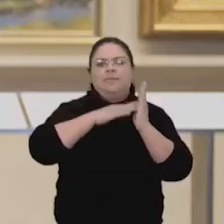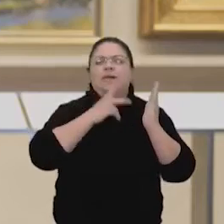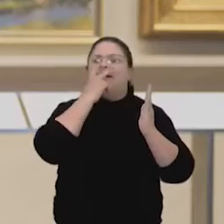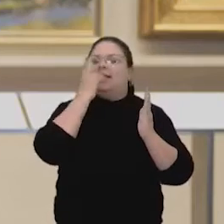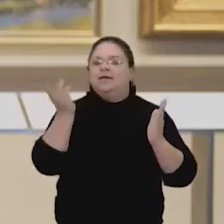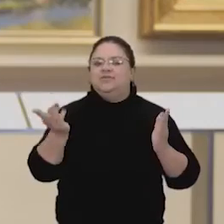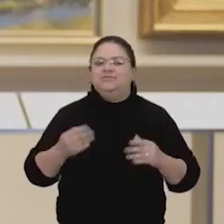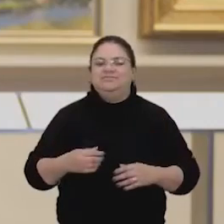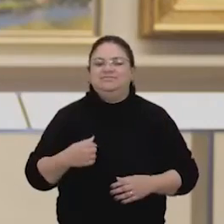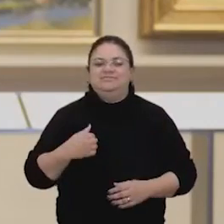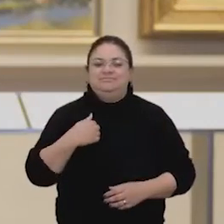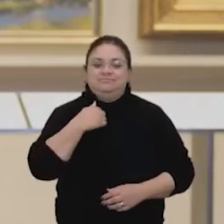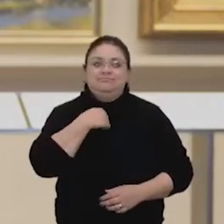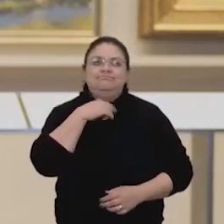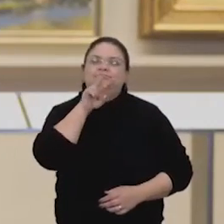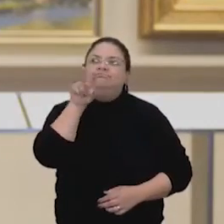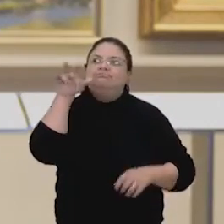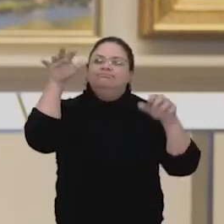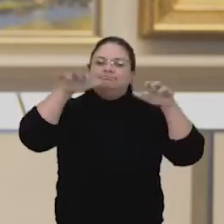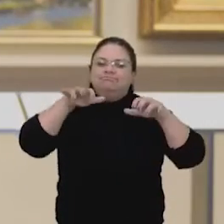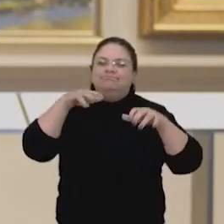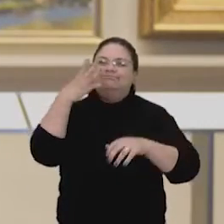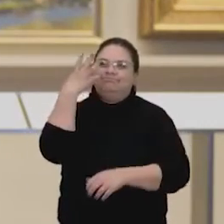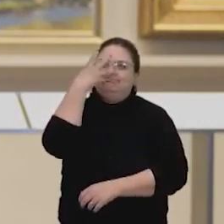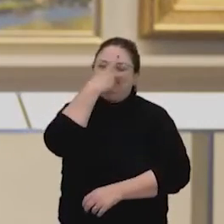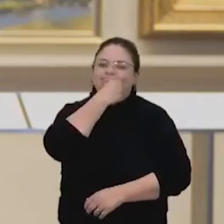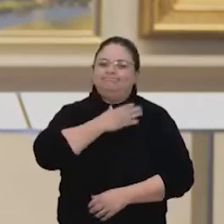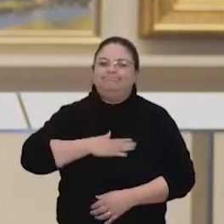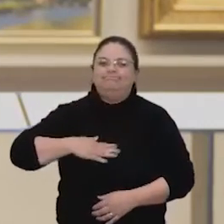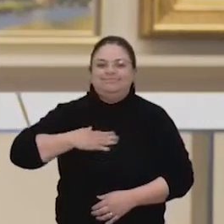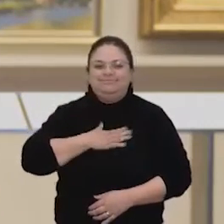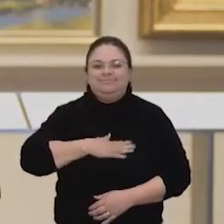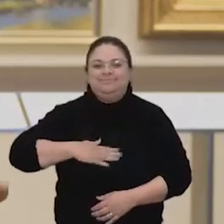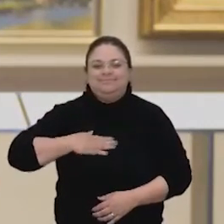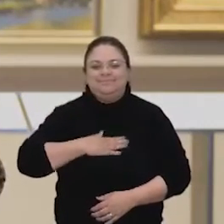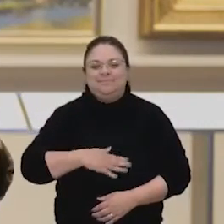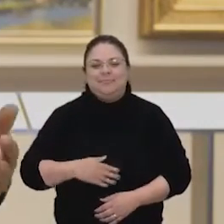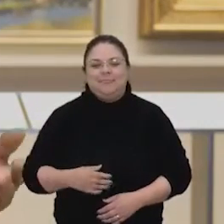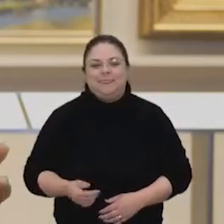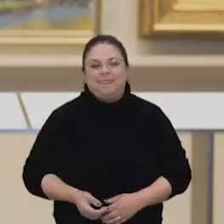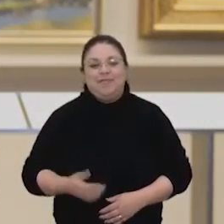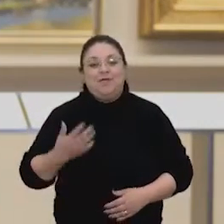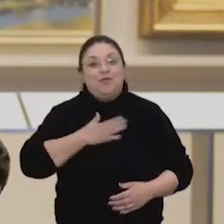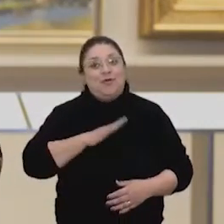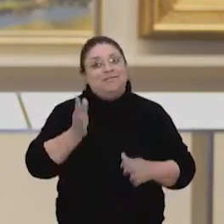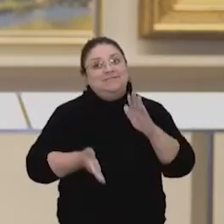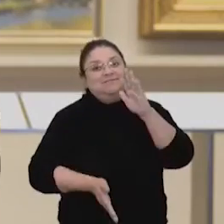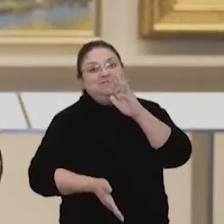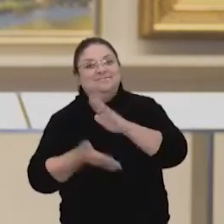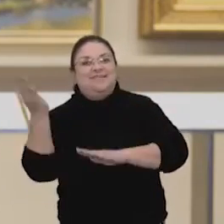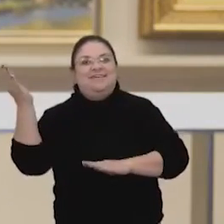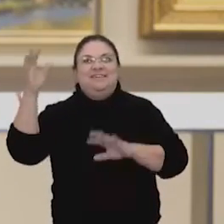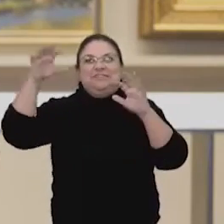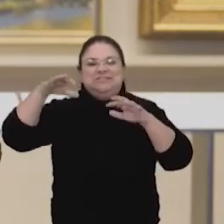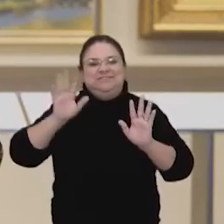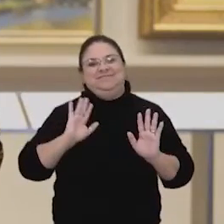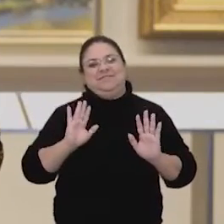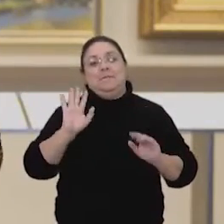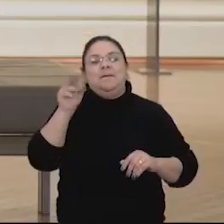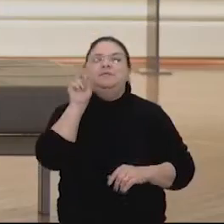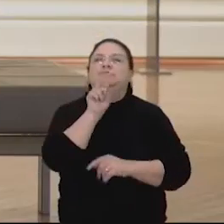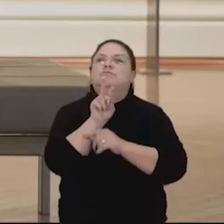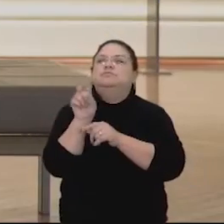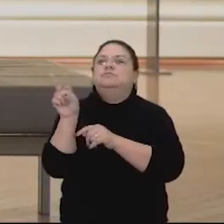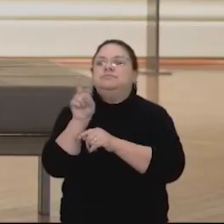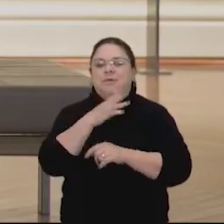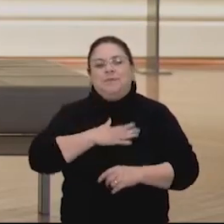acho lindo os dias chuvosos, assim, eu não gosto muito de sair de casa, mas eu gosto muito de contemplar,